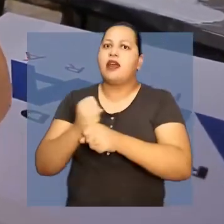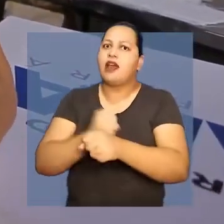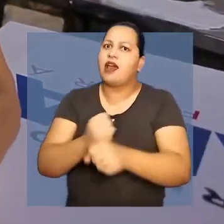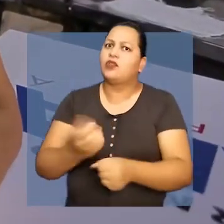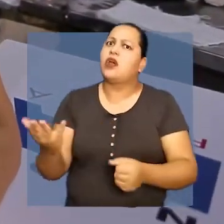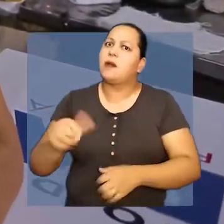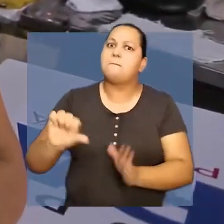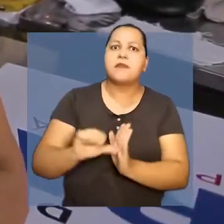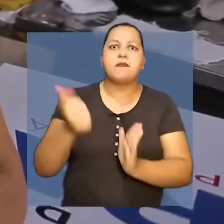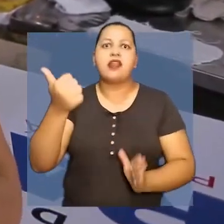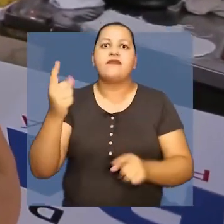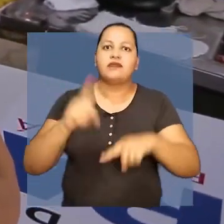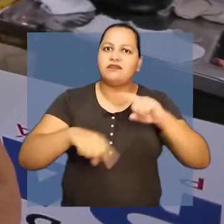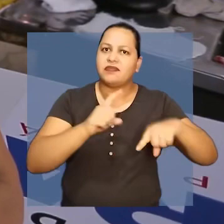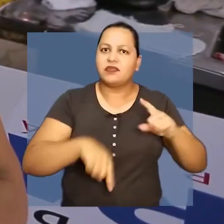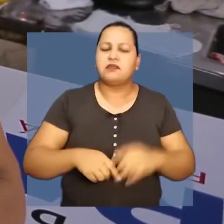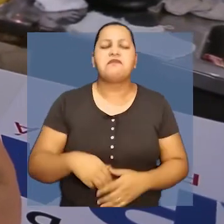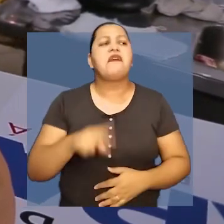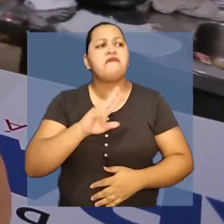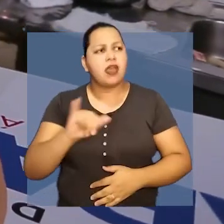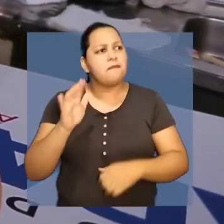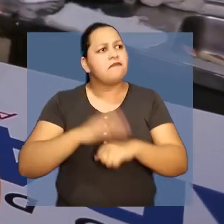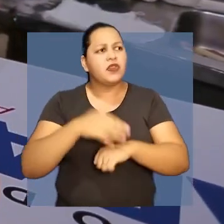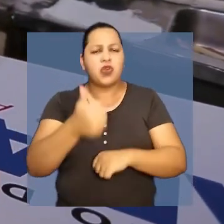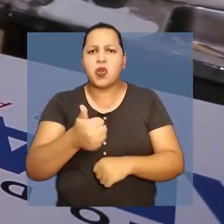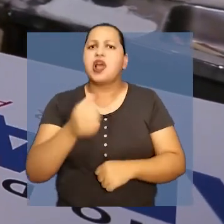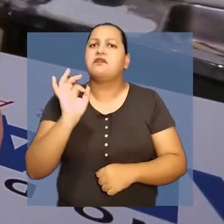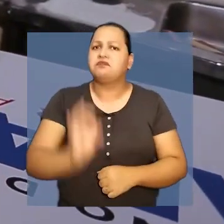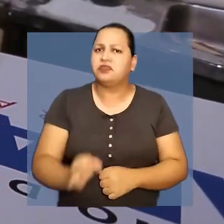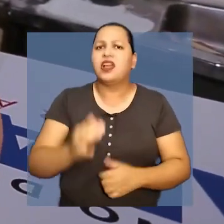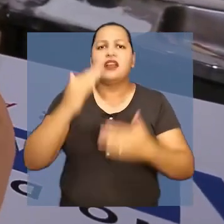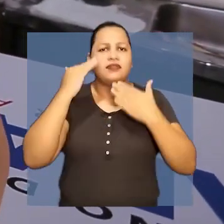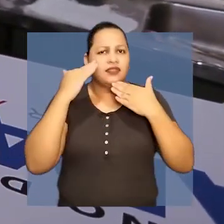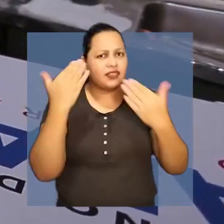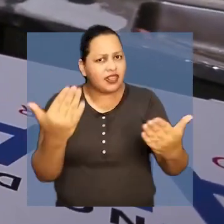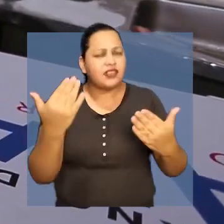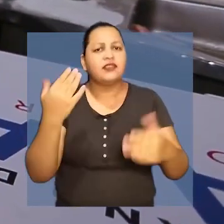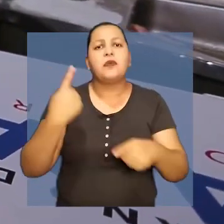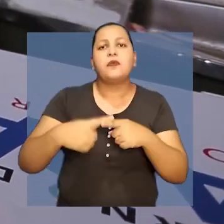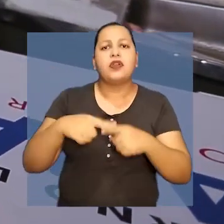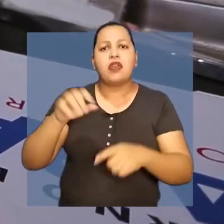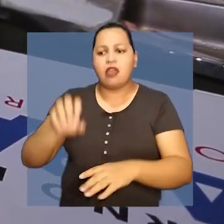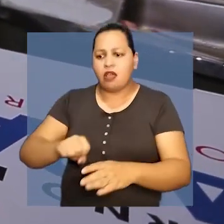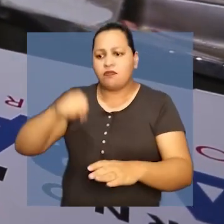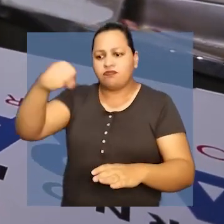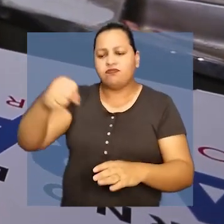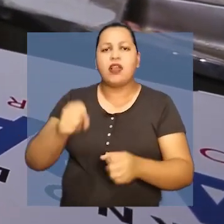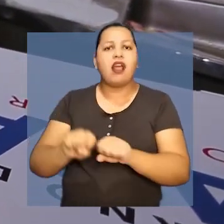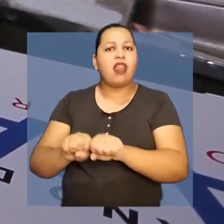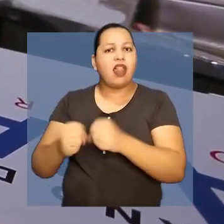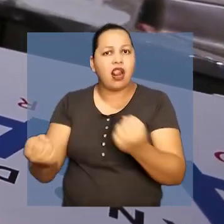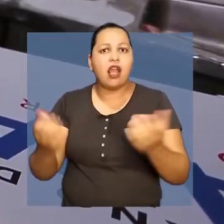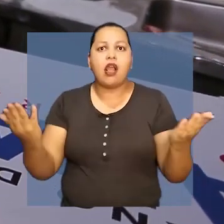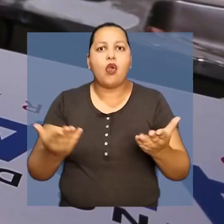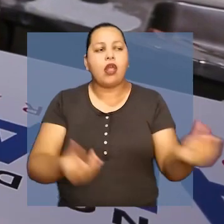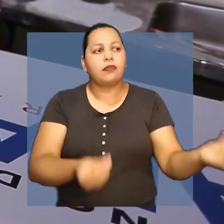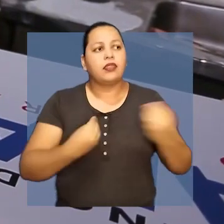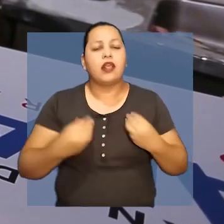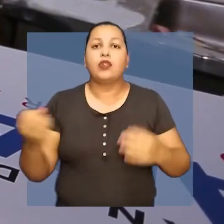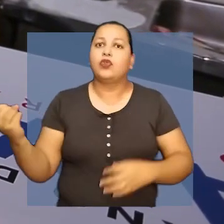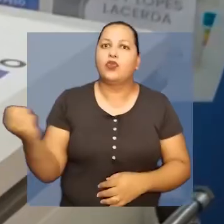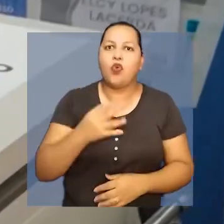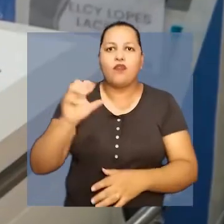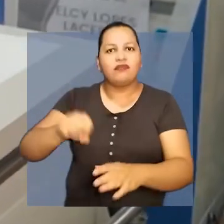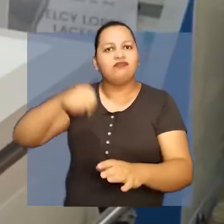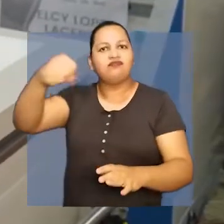Vai melhorar o atendimento por aqui, né dona Thelma? Com certeza. Eu fico muito agradecida porque o meu friso queimou, agora chegou um